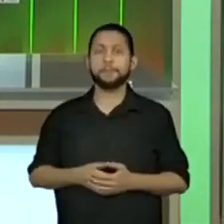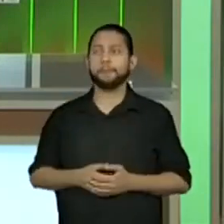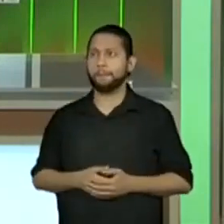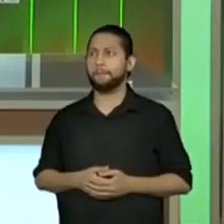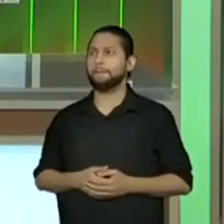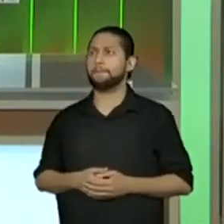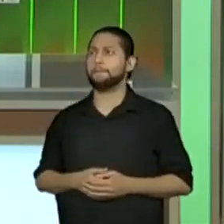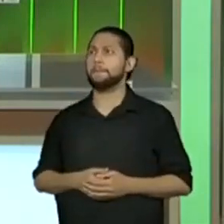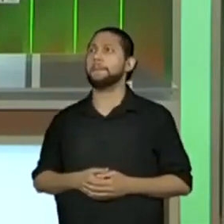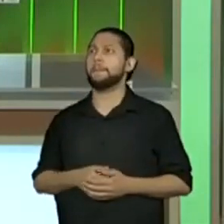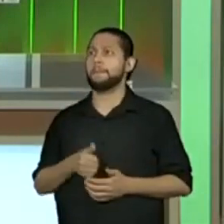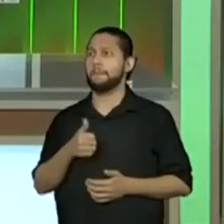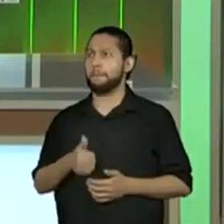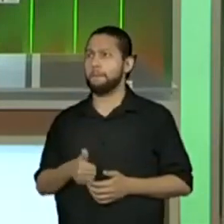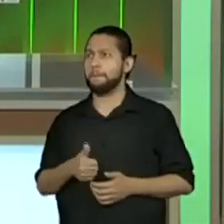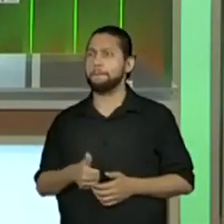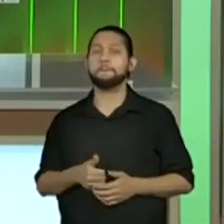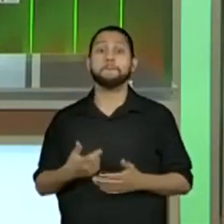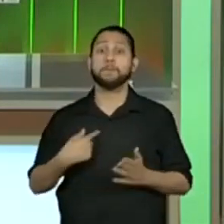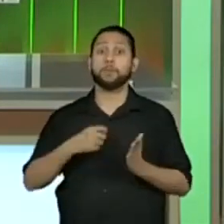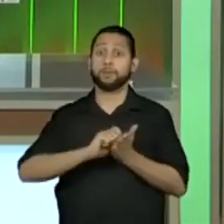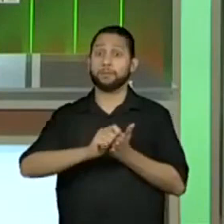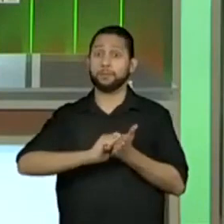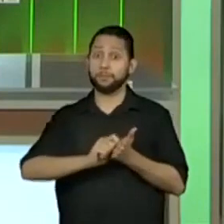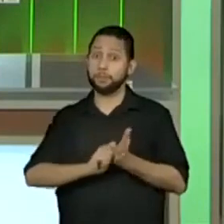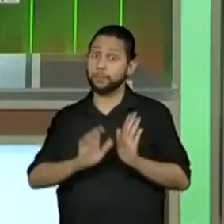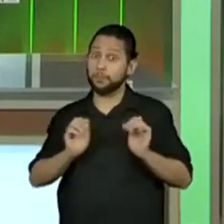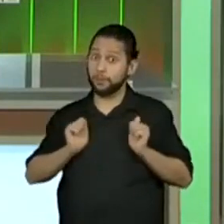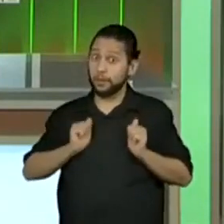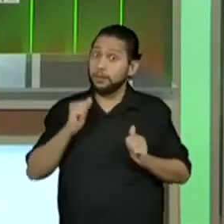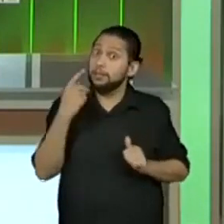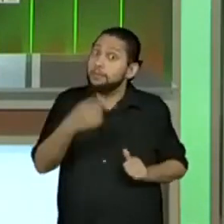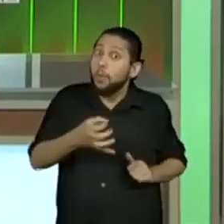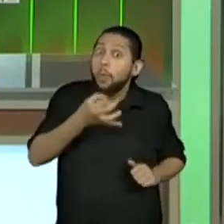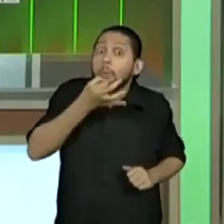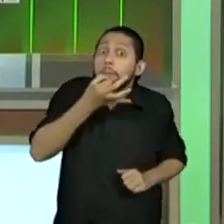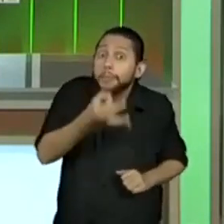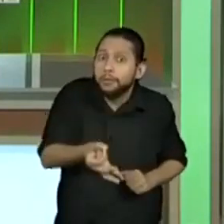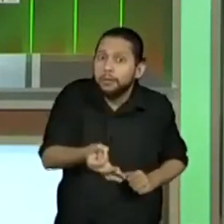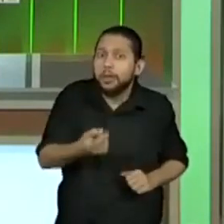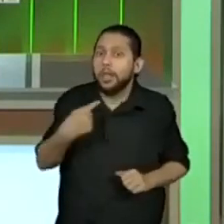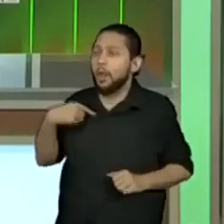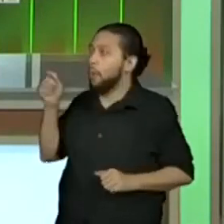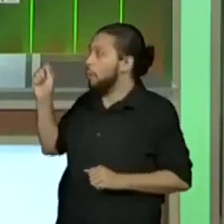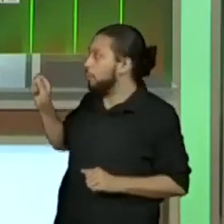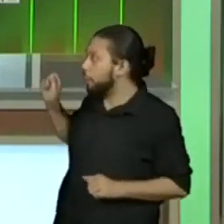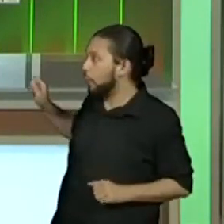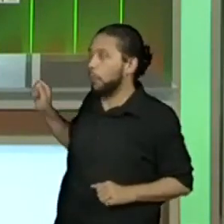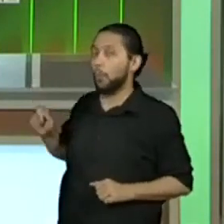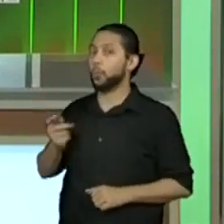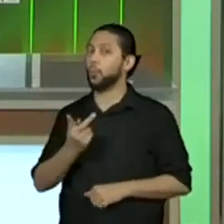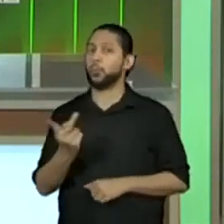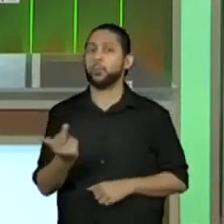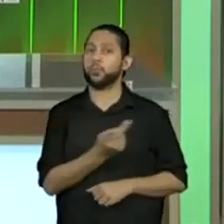Renan, os dois. Então, vou registrar aqui. Na sua opinião, quem tem mais chance de ganhar?